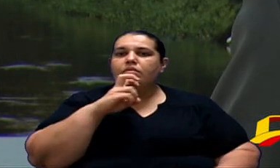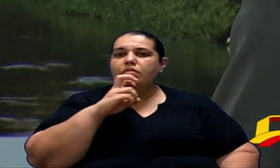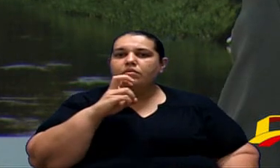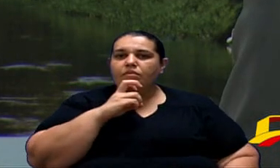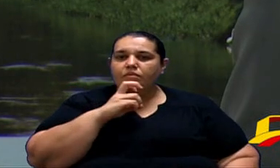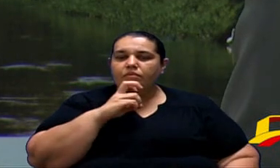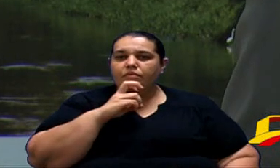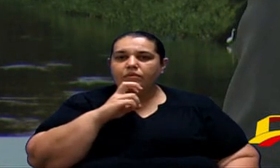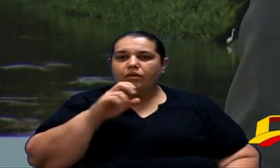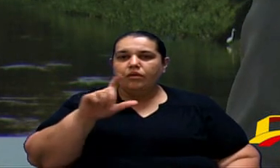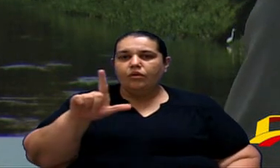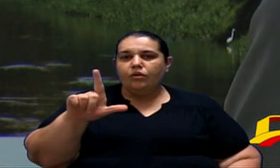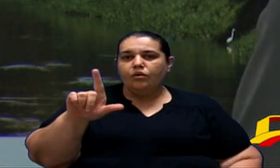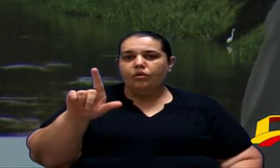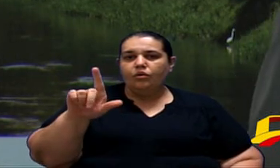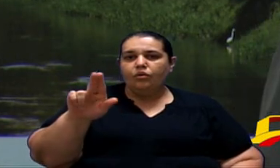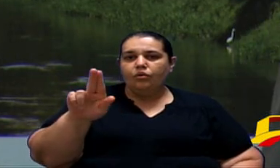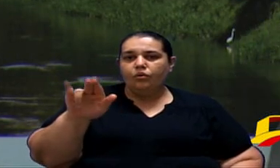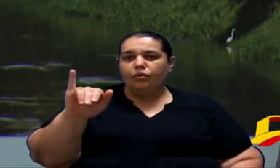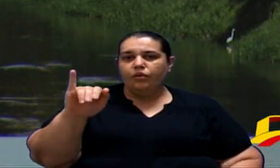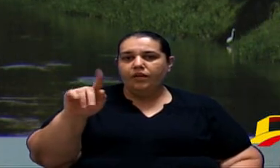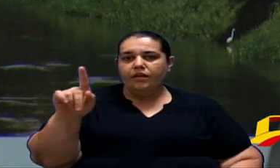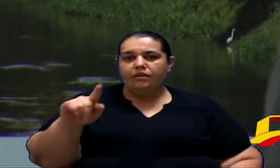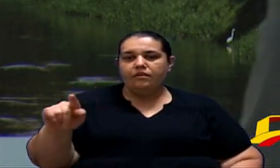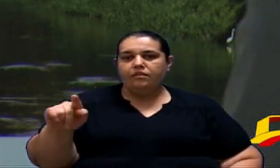senhor Luís Alberto Teixeira de Oliveira.